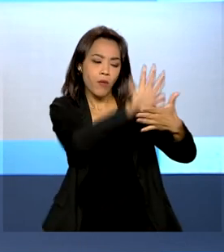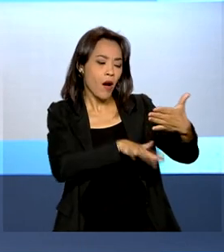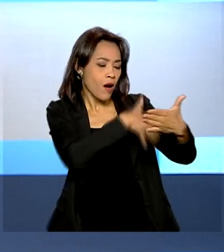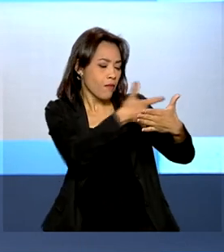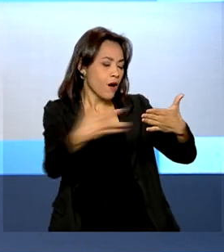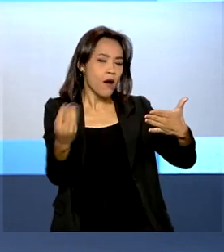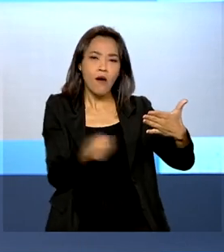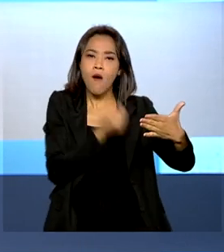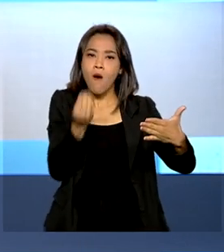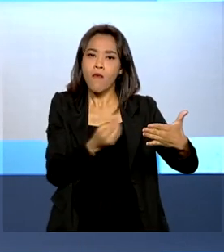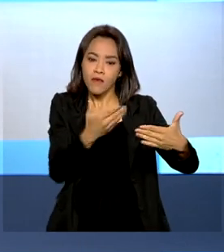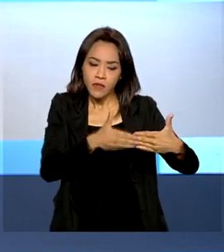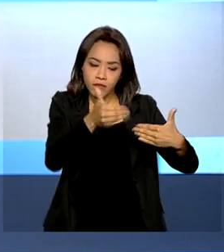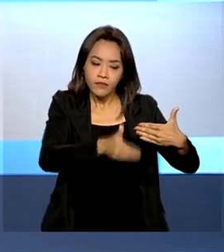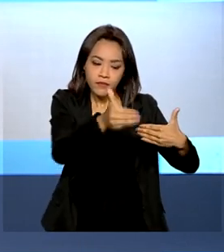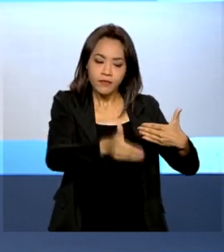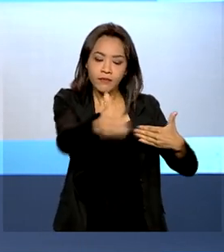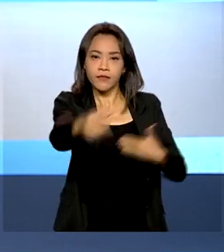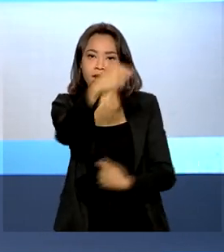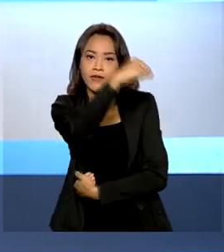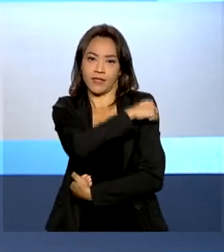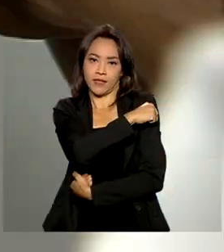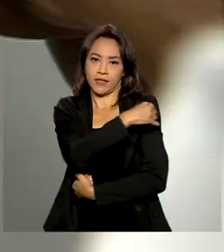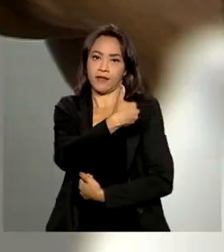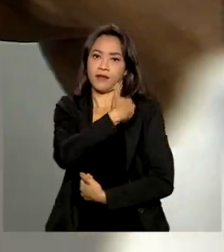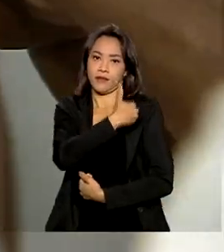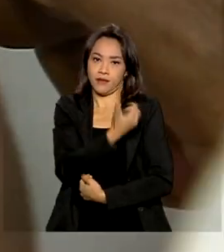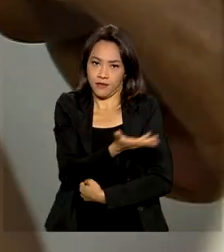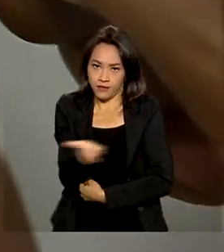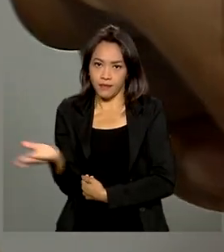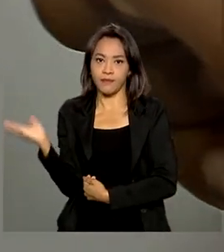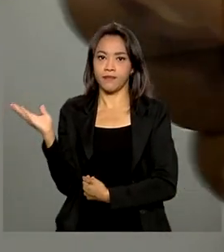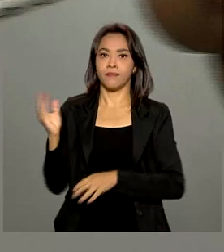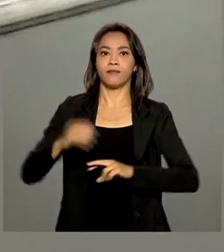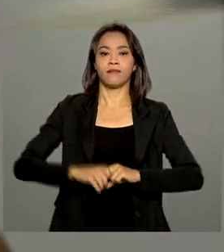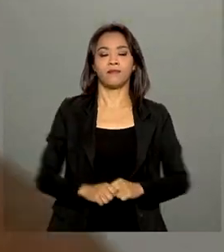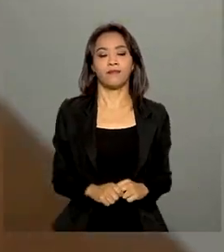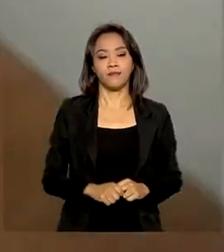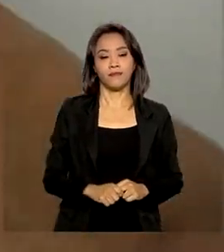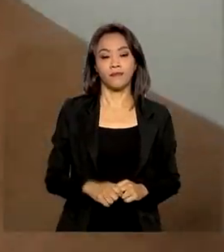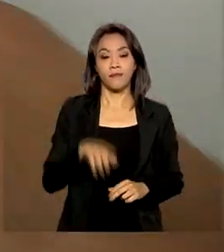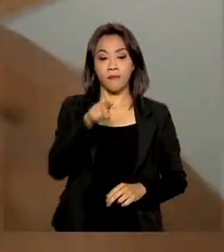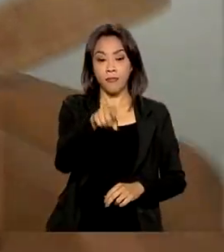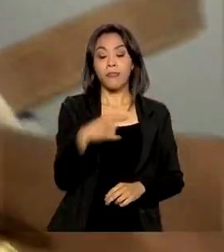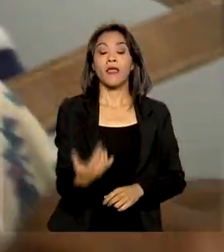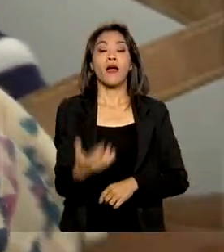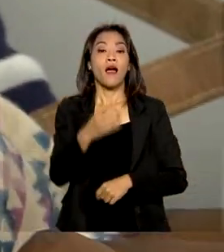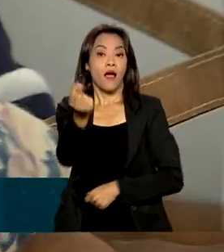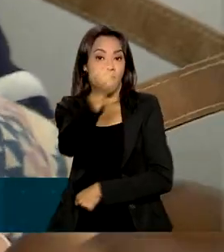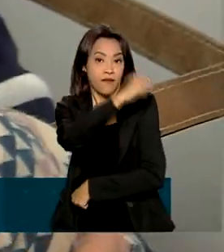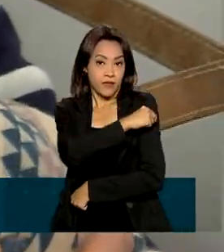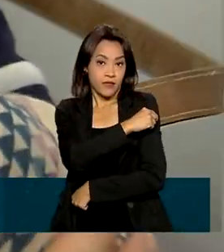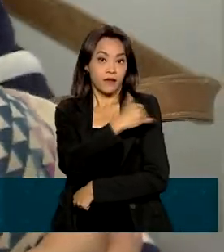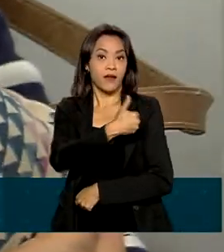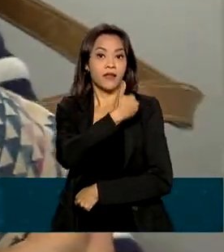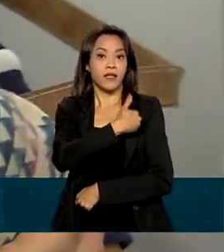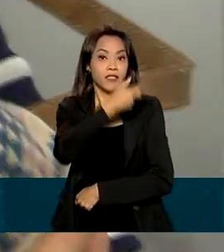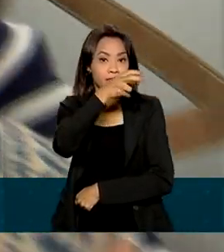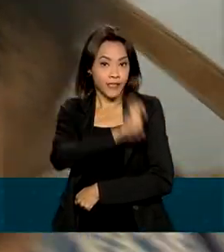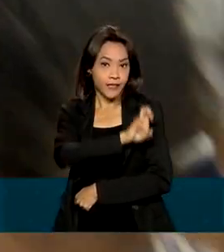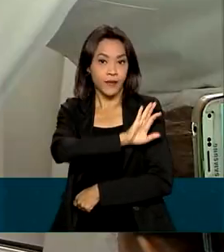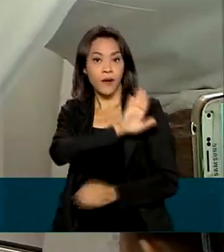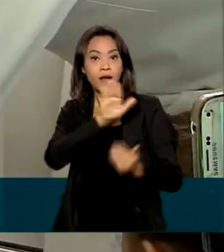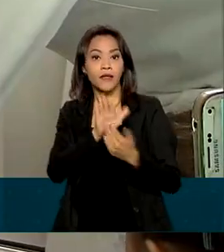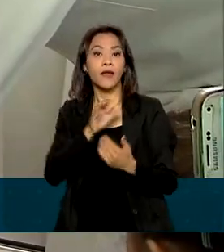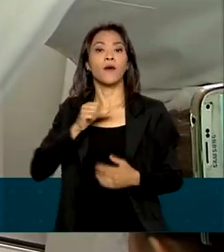prioridade no processo de imunização desta faixa etária. A vacinação em crianças de 5 a 11 anos